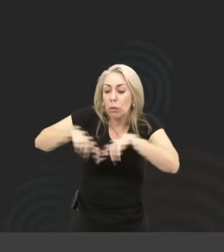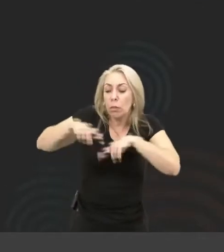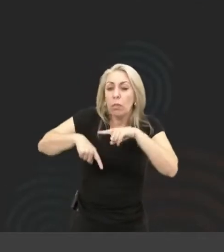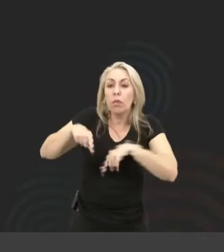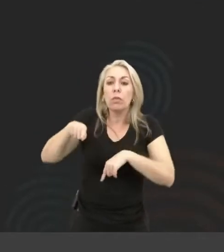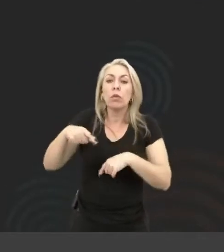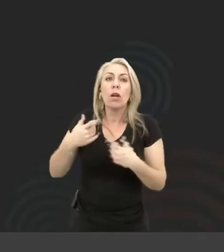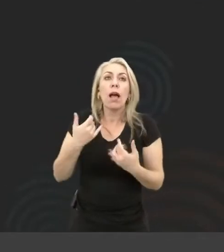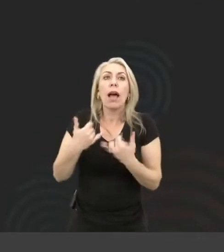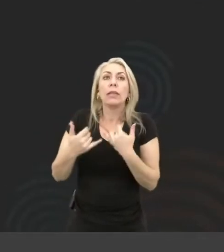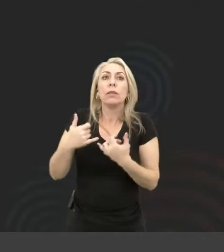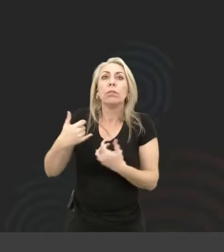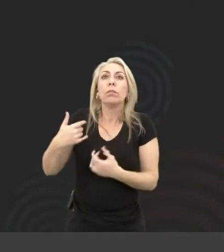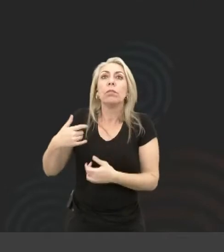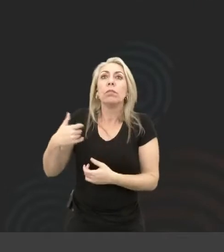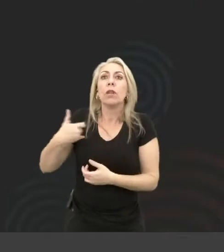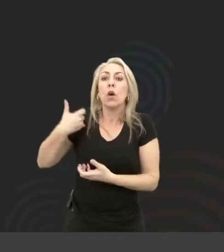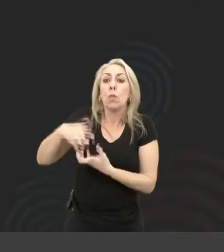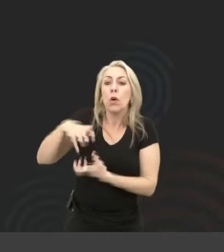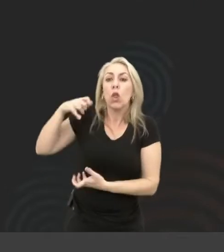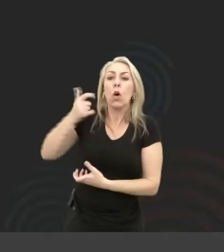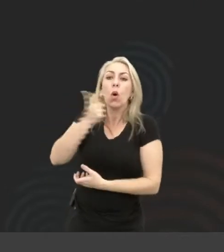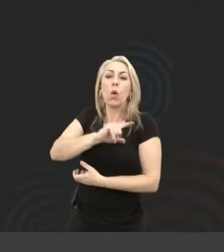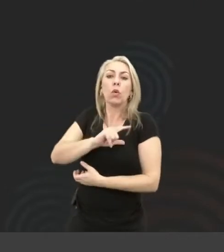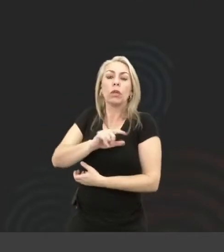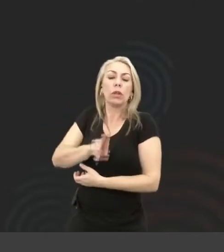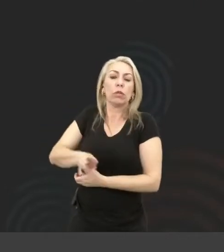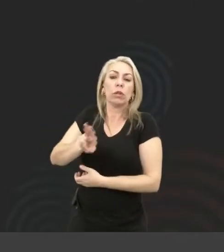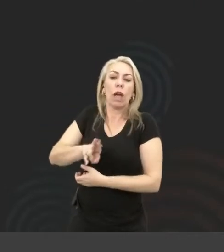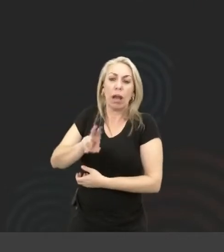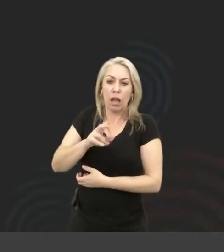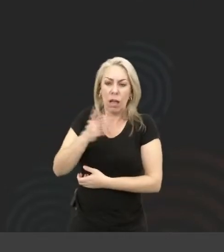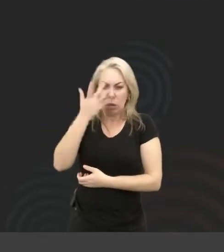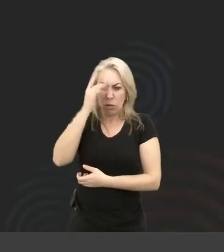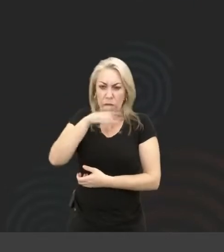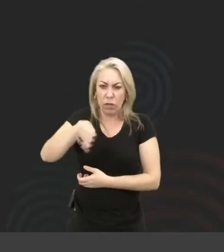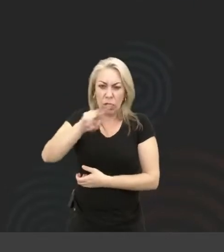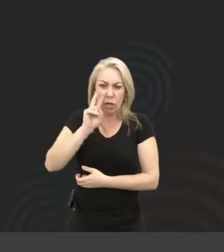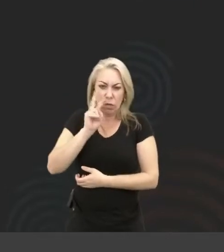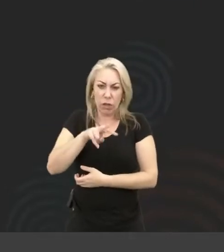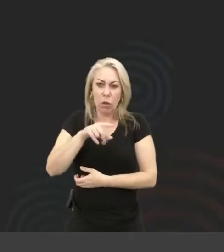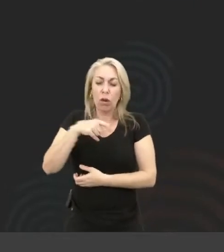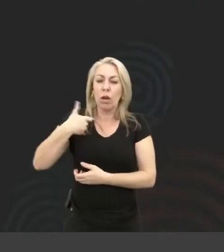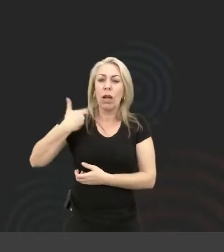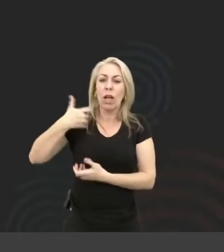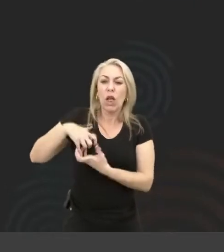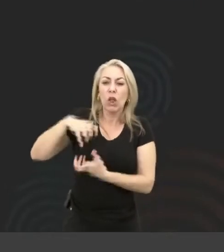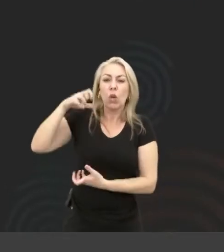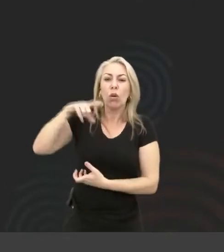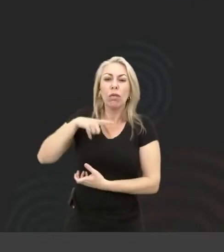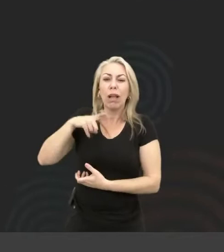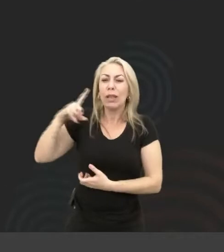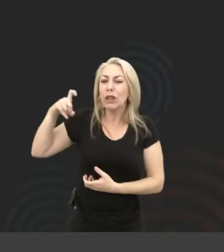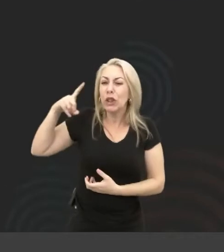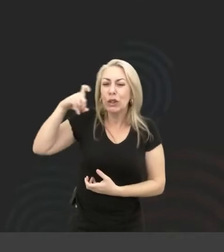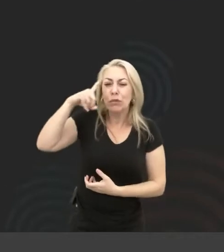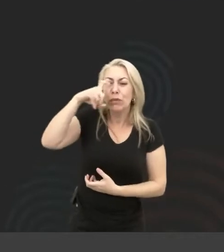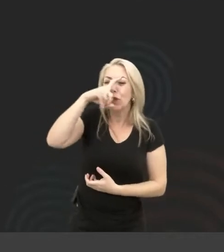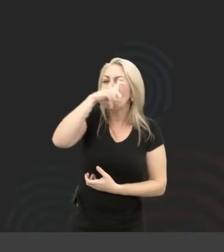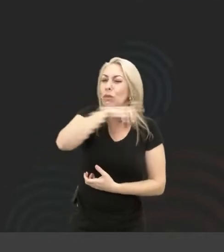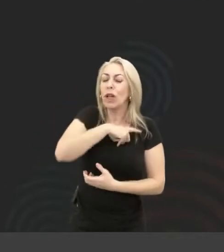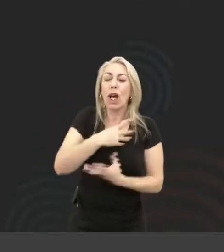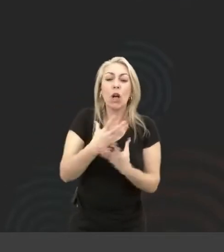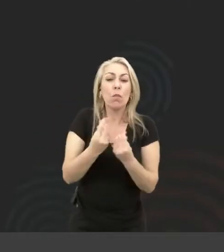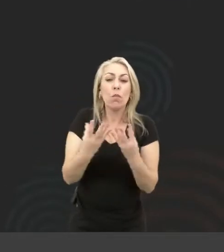idoso consiga. Eu não sei se vocês viram agora, os idosos estão enfrentando dificuldades